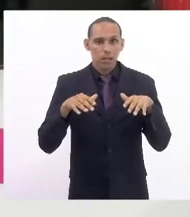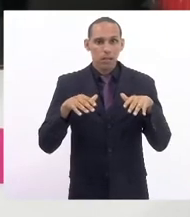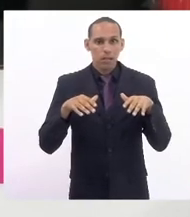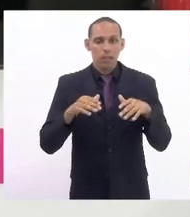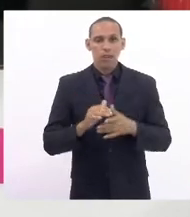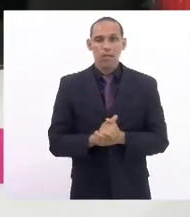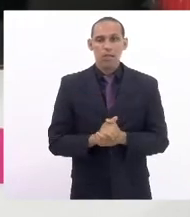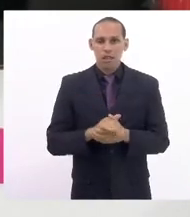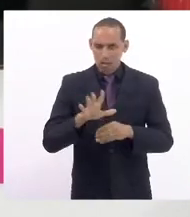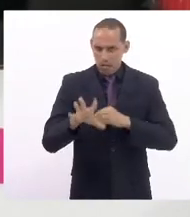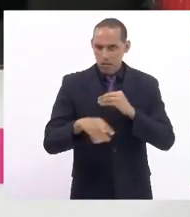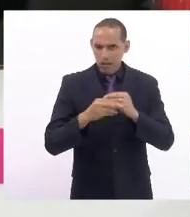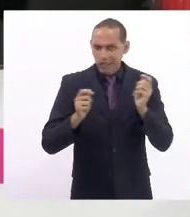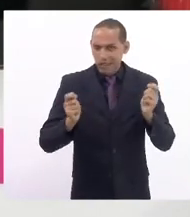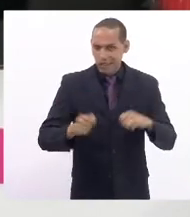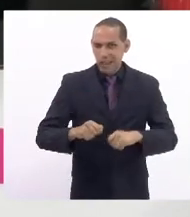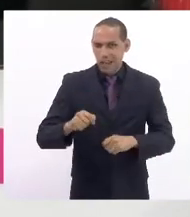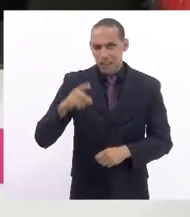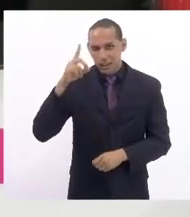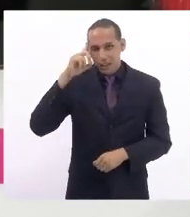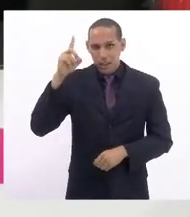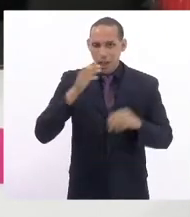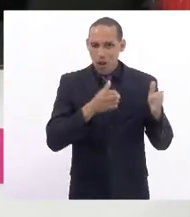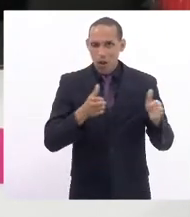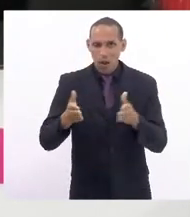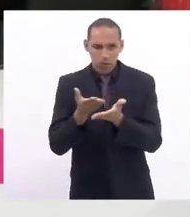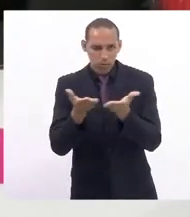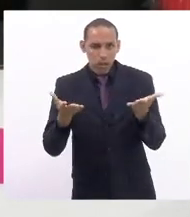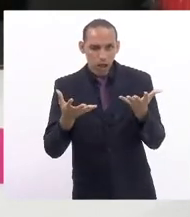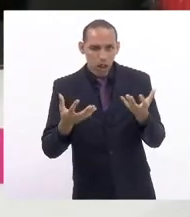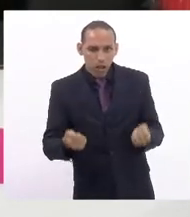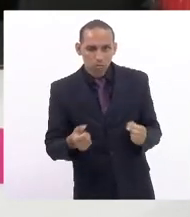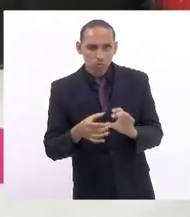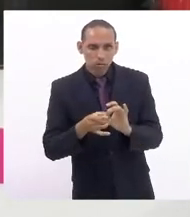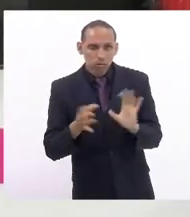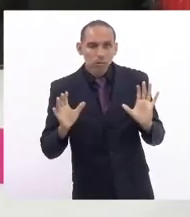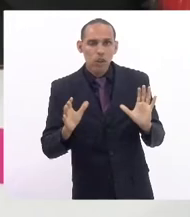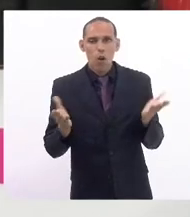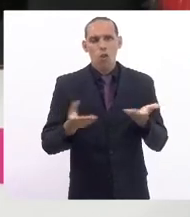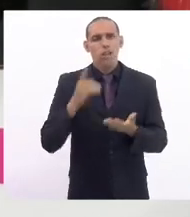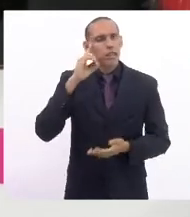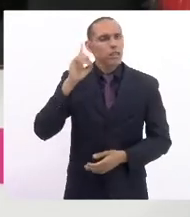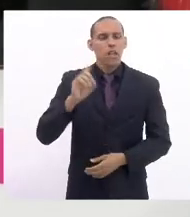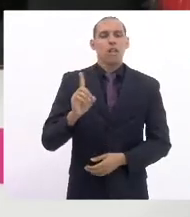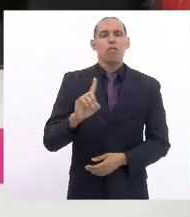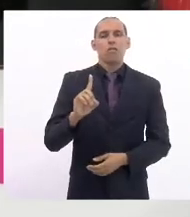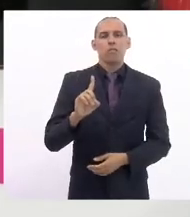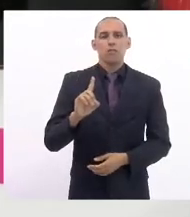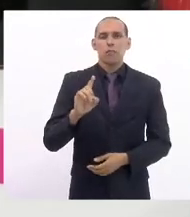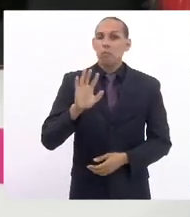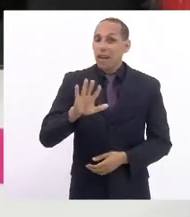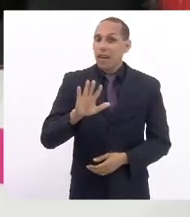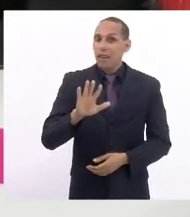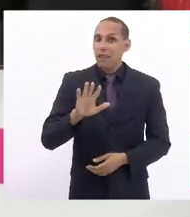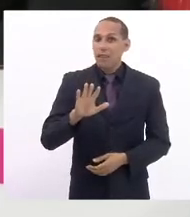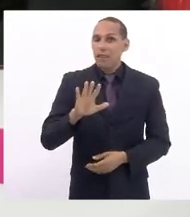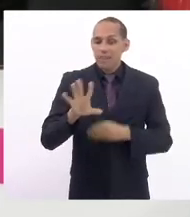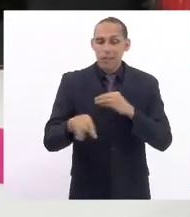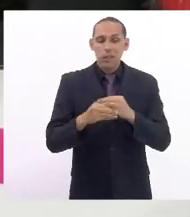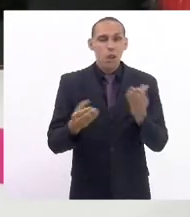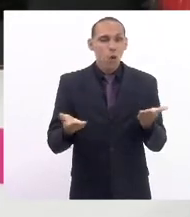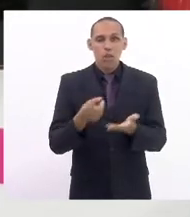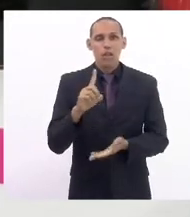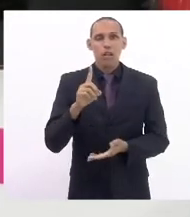a inclusão na hora do dia se vossas excelências autorizarem hoje não é dia volto a ressaltar mas se eu não incluir hoje